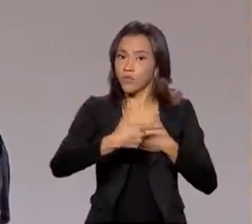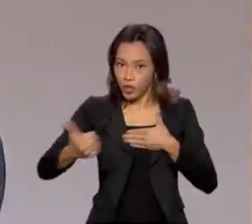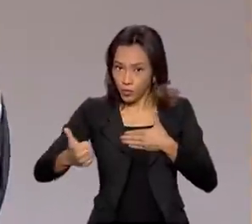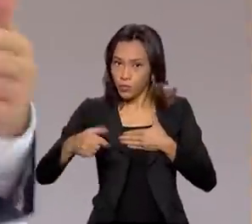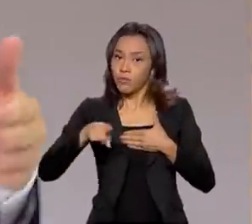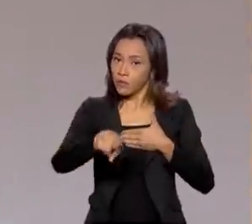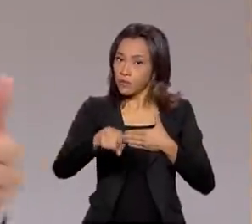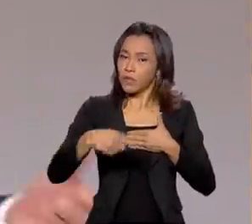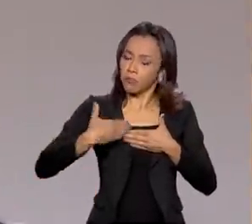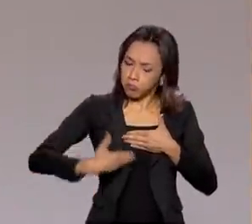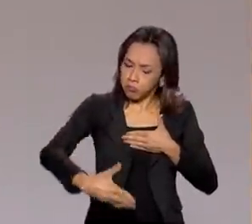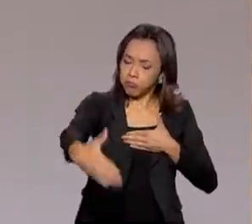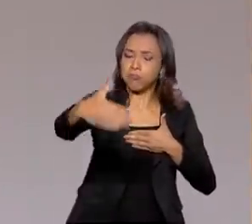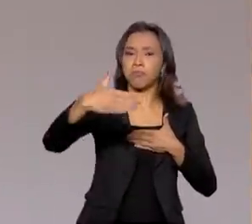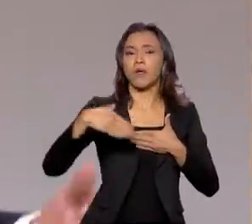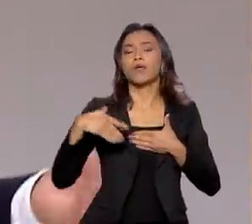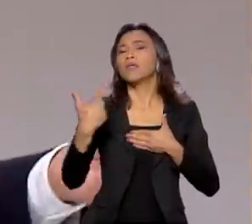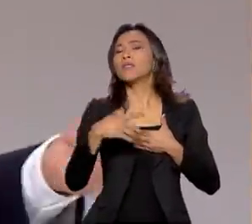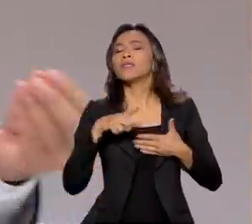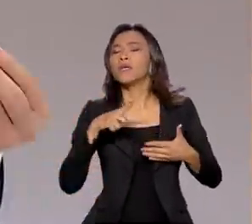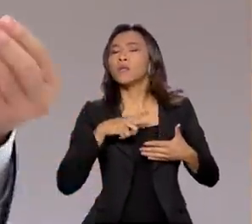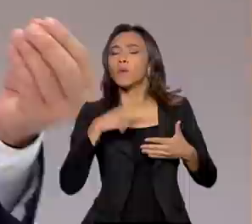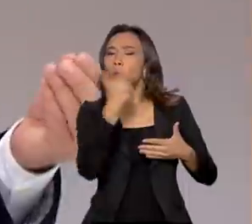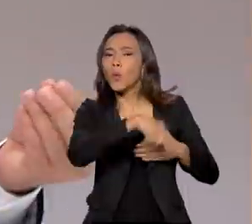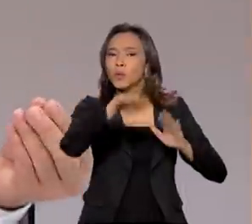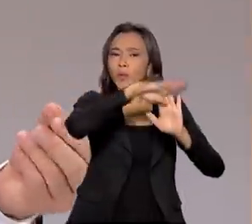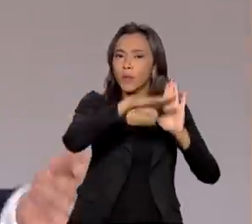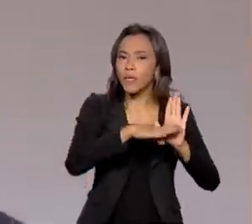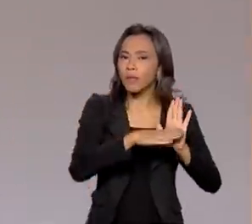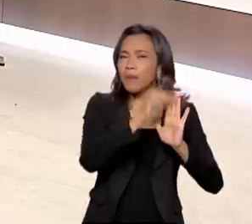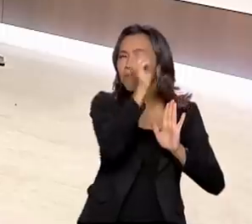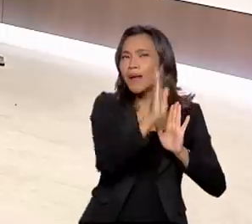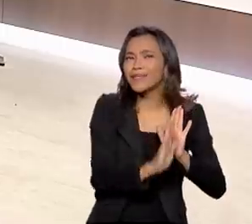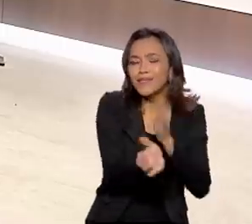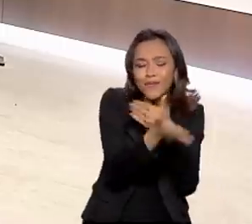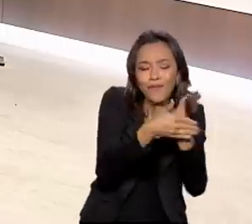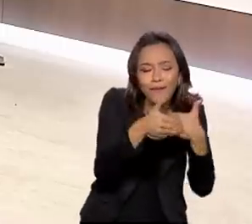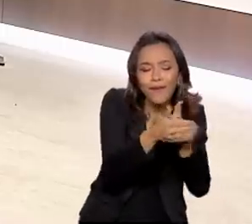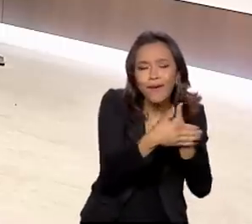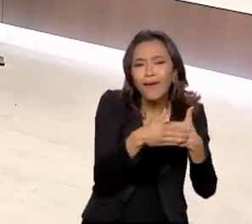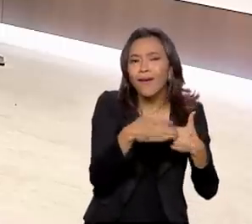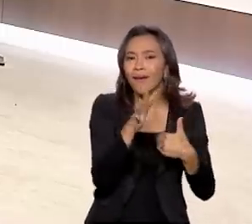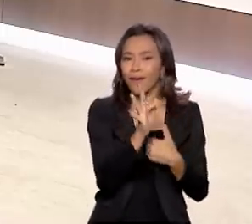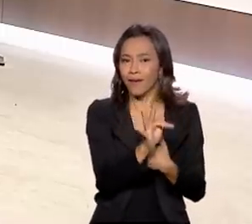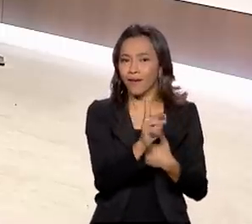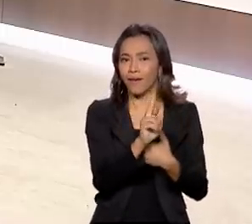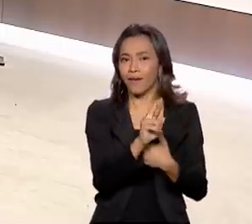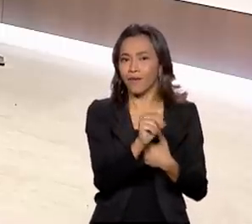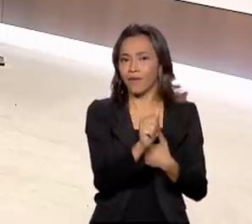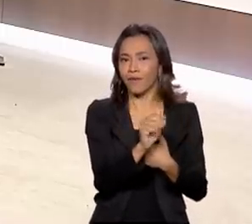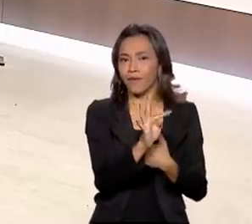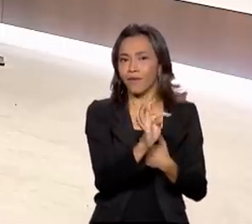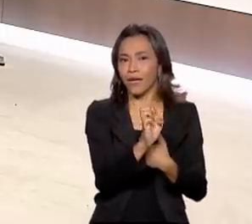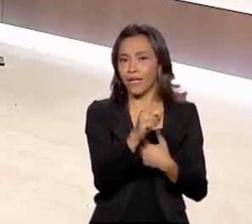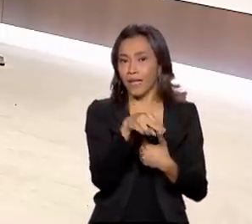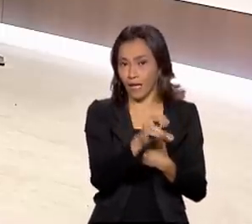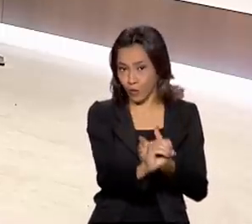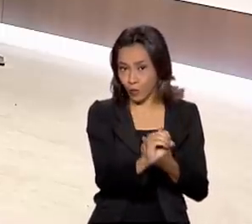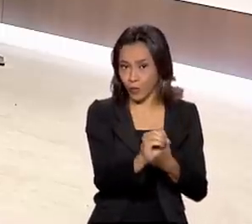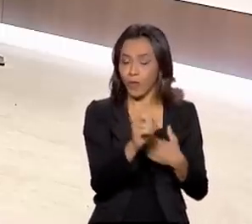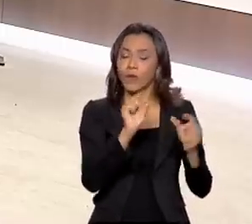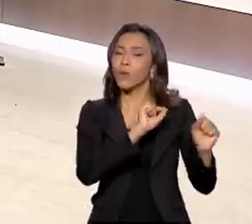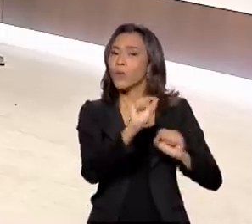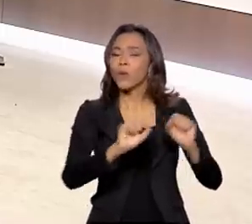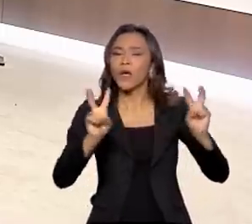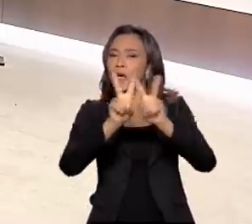processos, entre eles o Brasil Fraterno. Como é que funciona o Brasil Fraterno? O Brasil Fraterno é justamente uma resposta sobre o quesito da